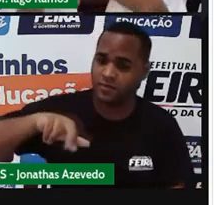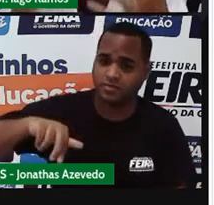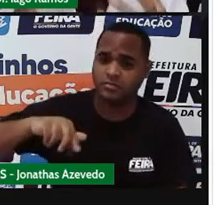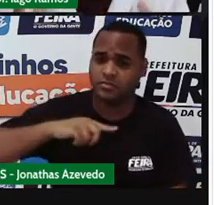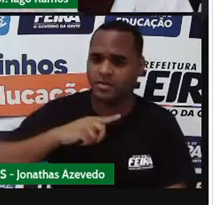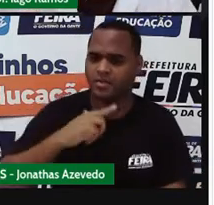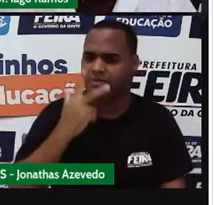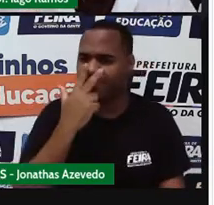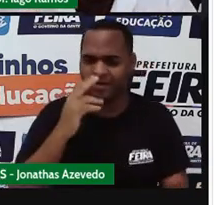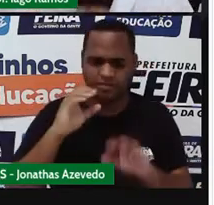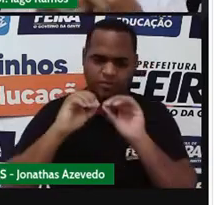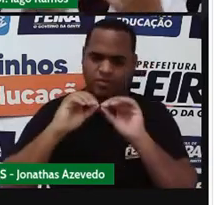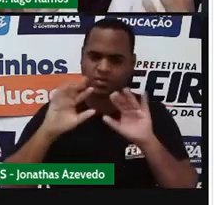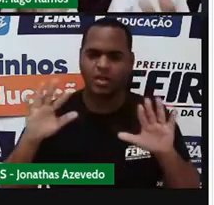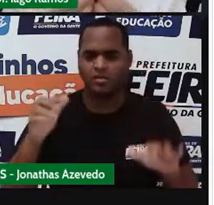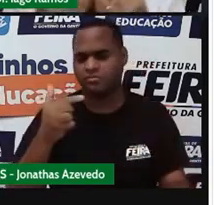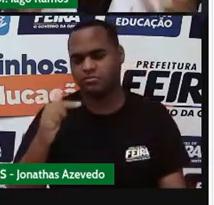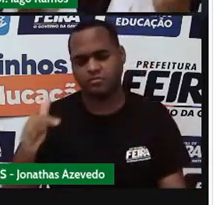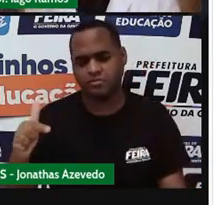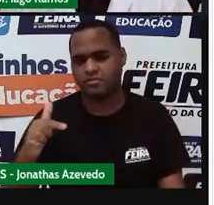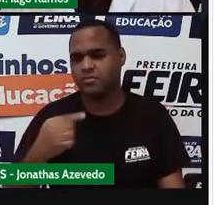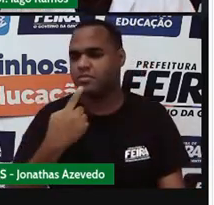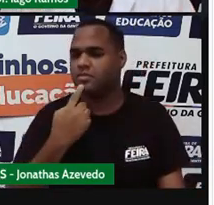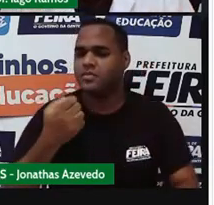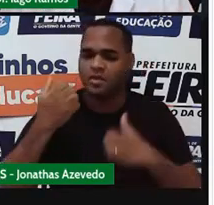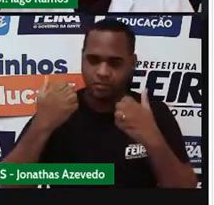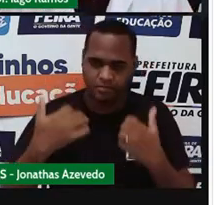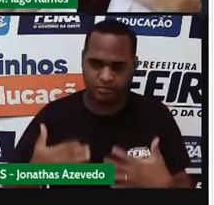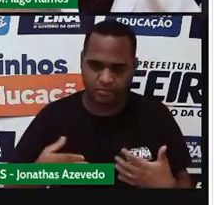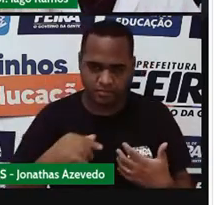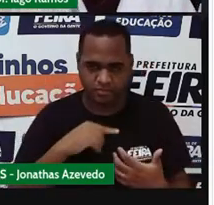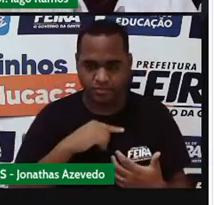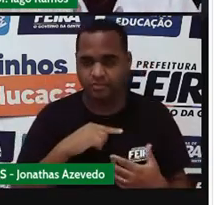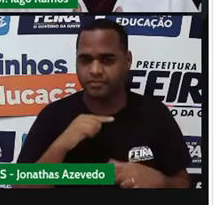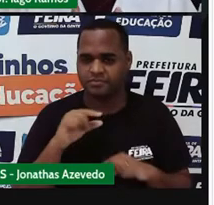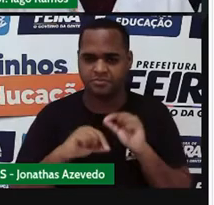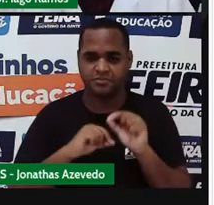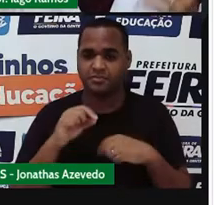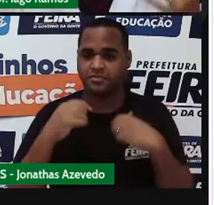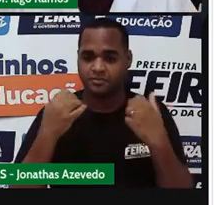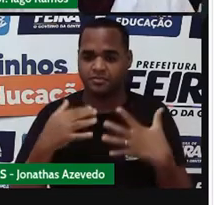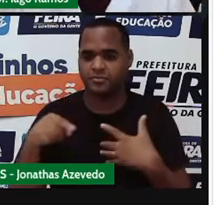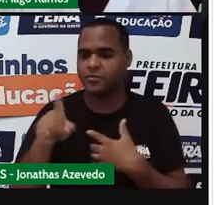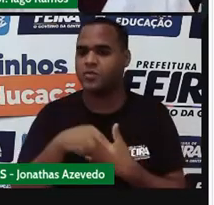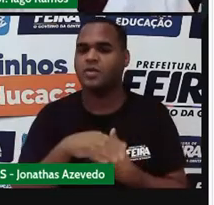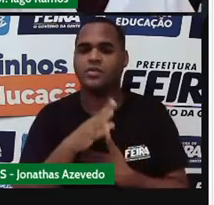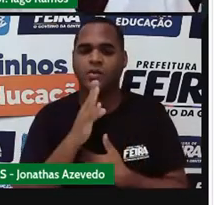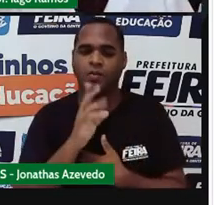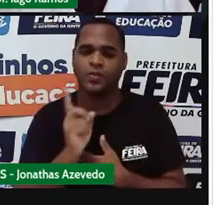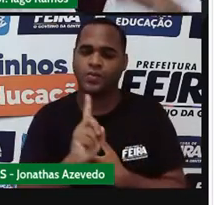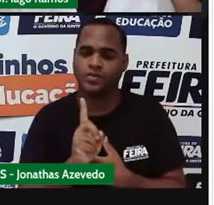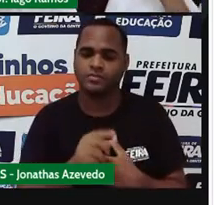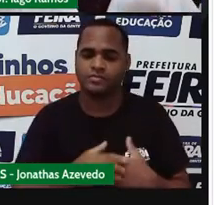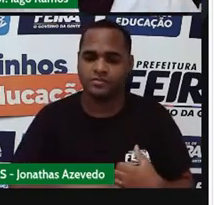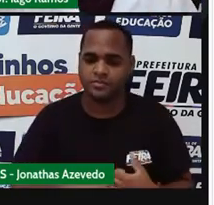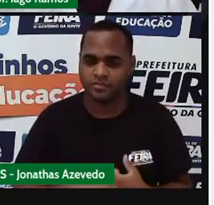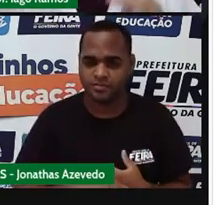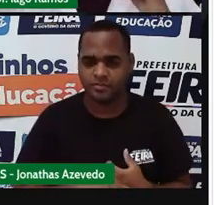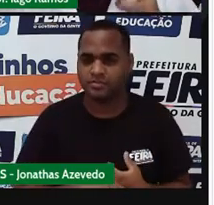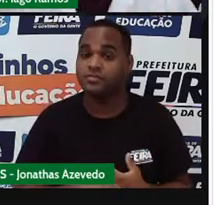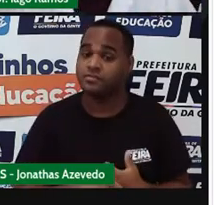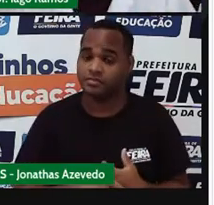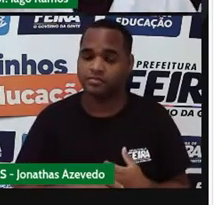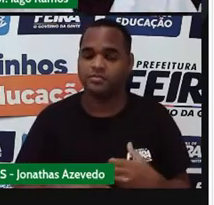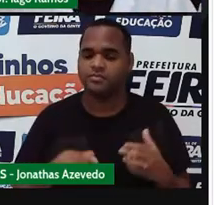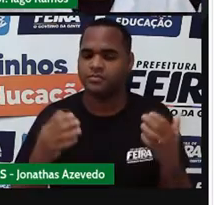não ficam claras para nós. Não é dito, não é falado, não é mostrado. Para nós, então, é desconhecido. Só que dá